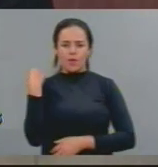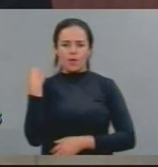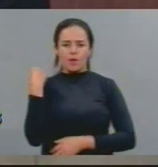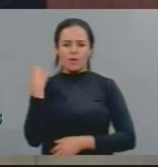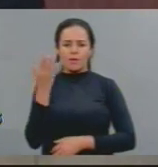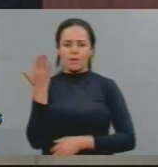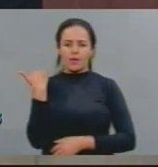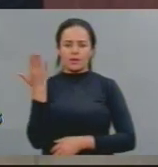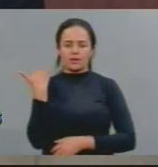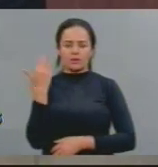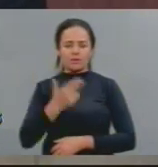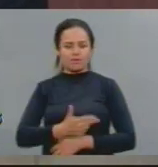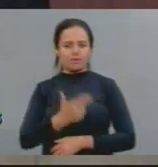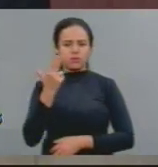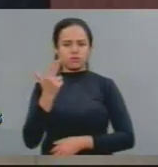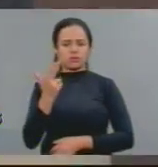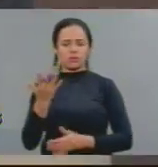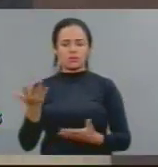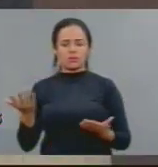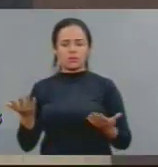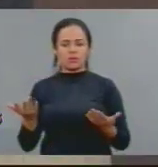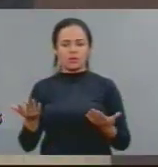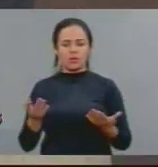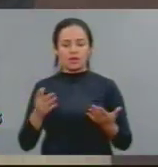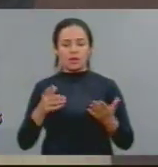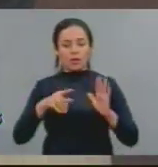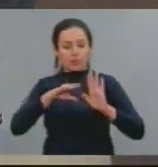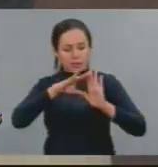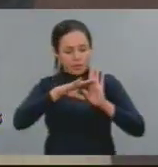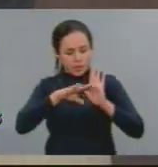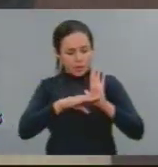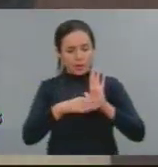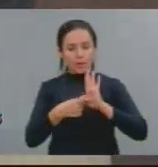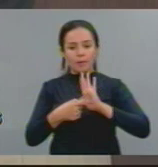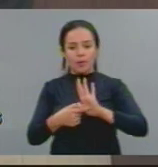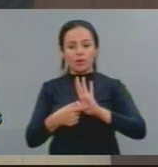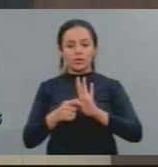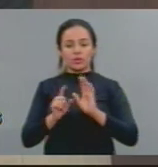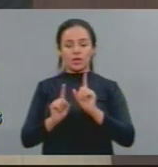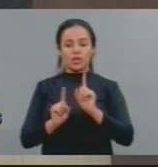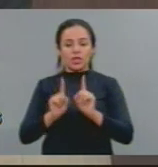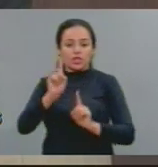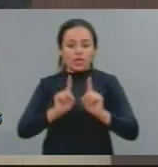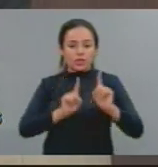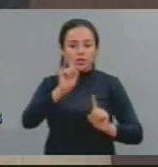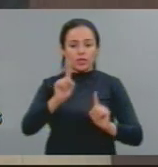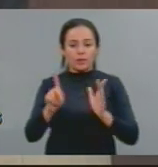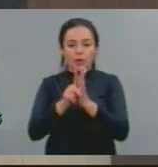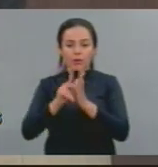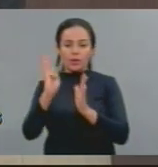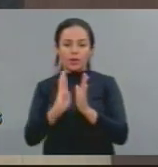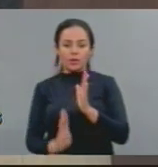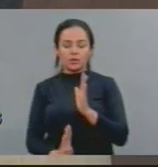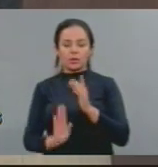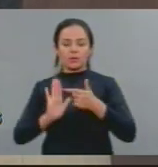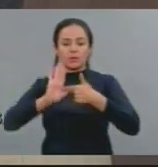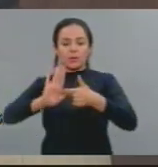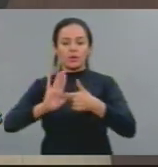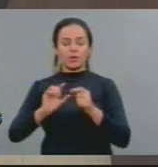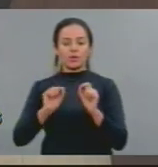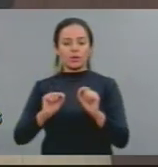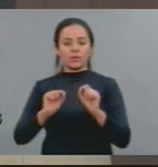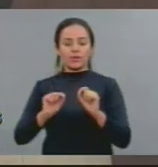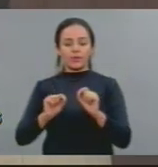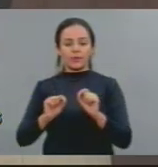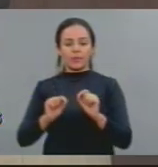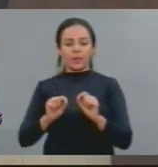ele se soma à triste estatística brasileira, que nos coloca, de acordo com a Comissão Pastoral da